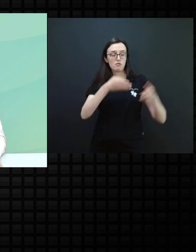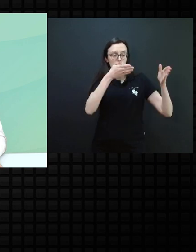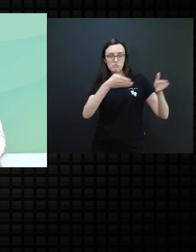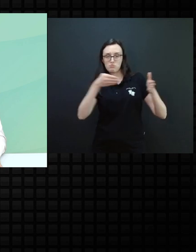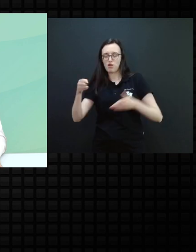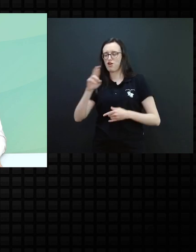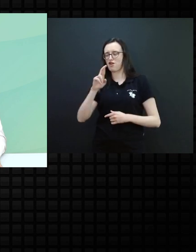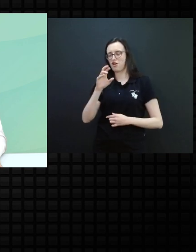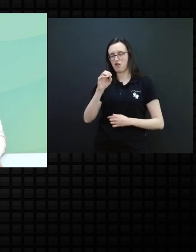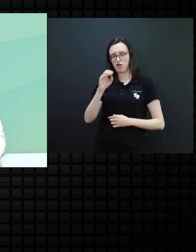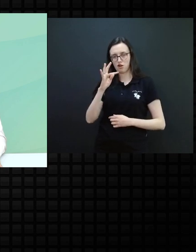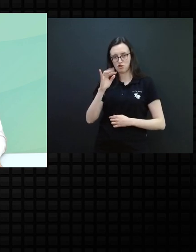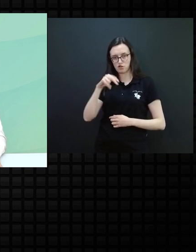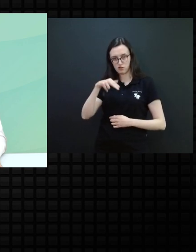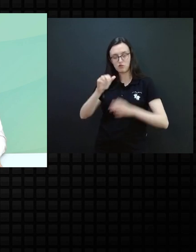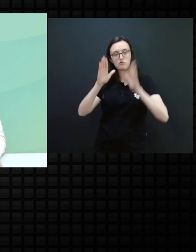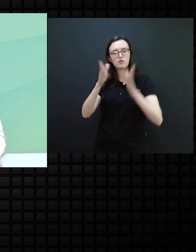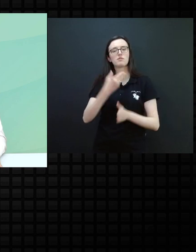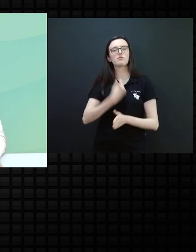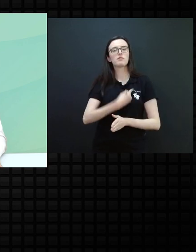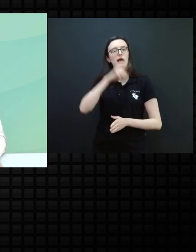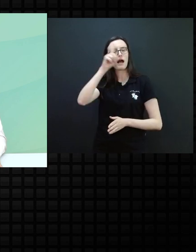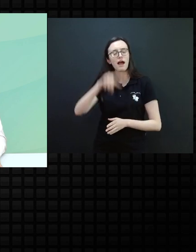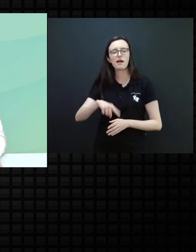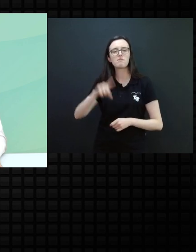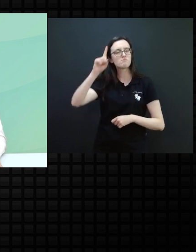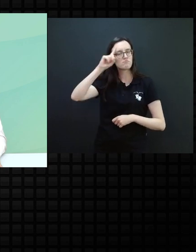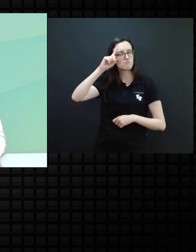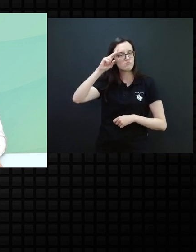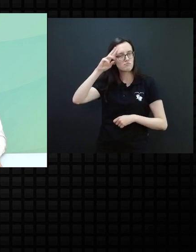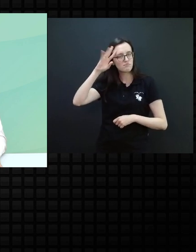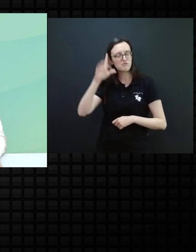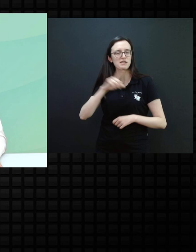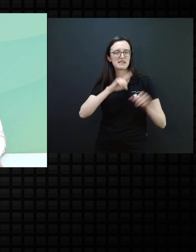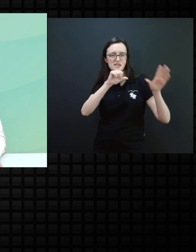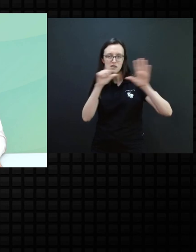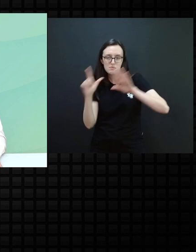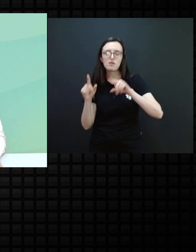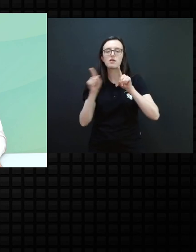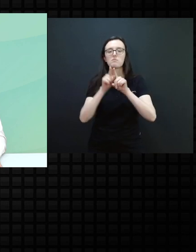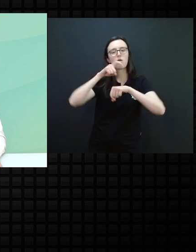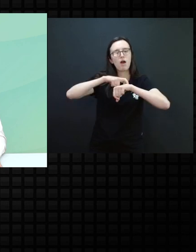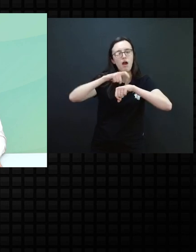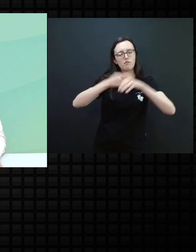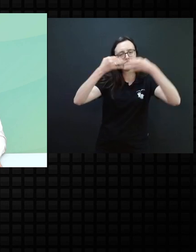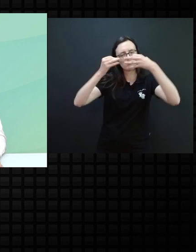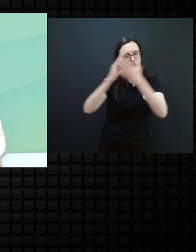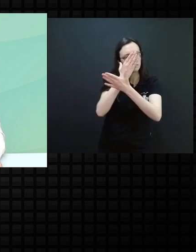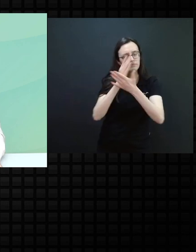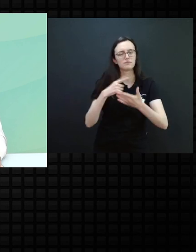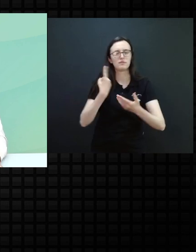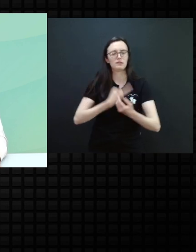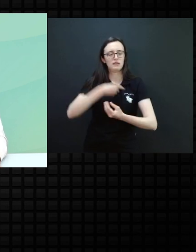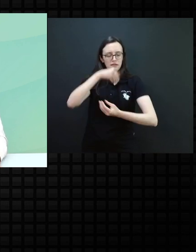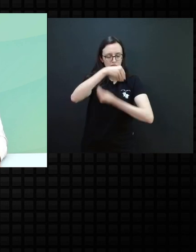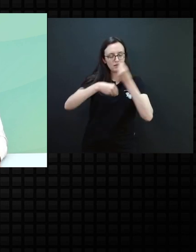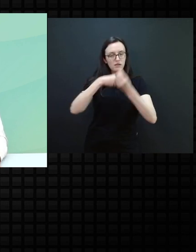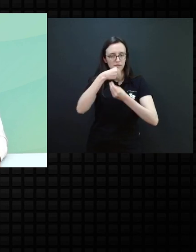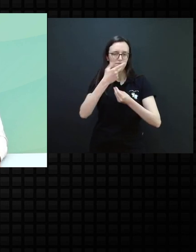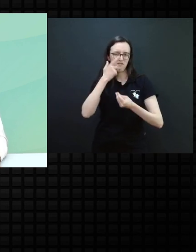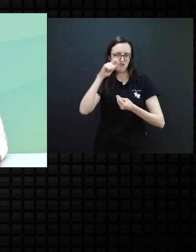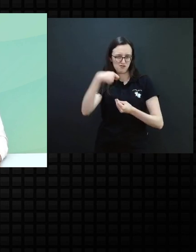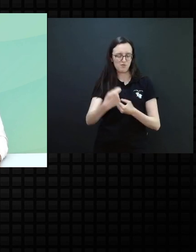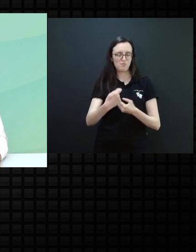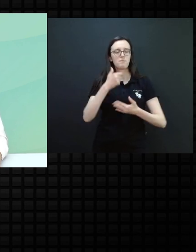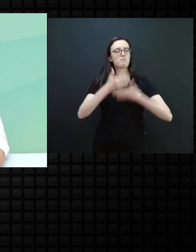estabelecida até nos dias da semana, nos horários, quando a gente envolve esse processo, voltando, né,